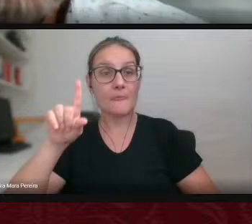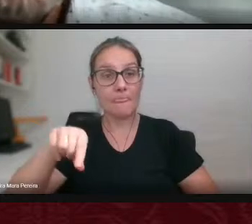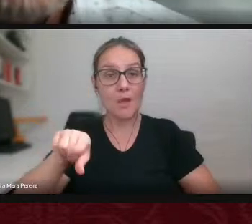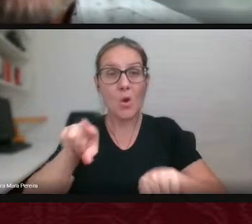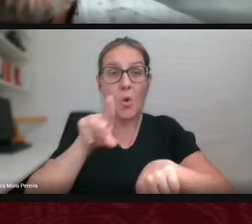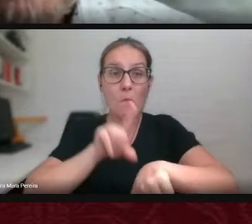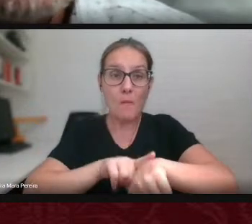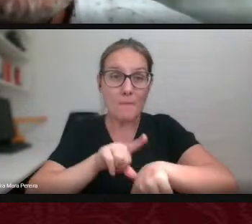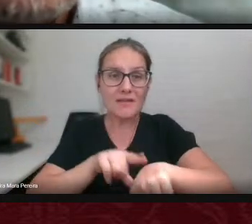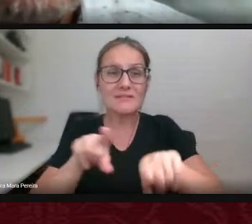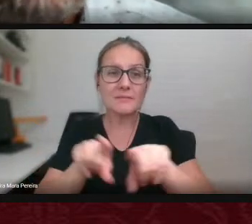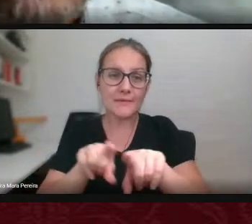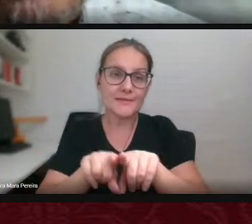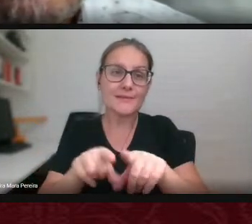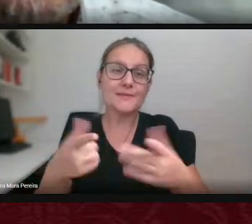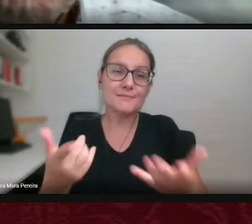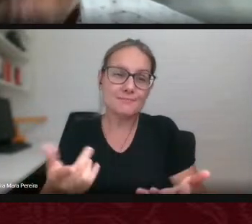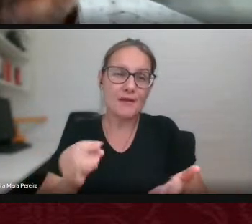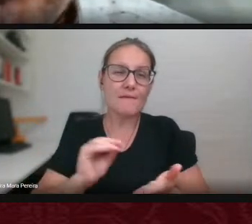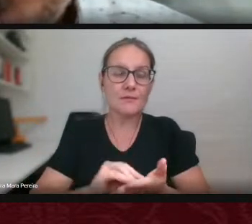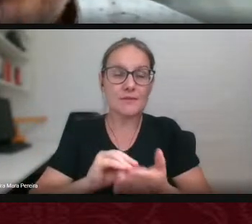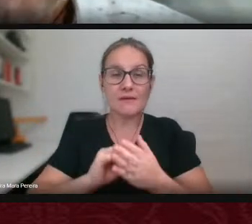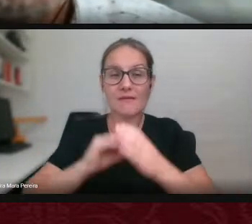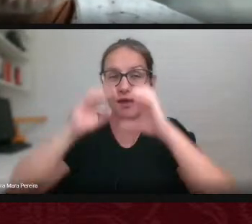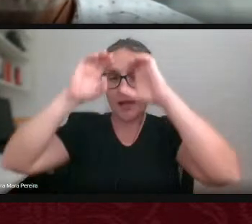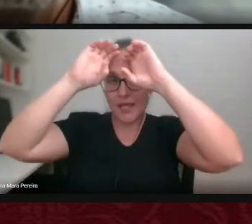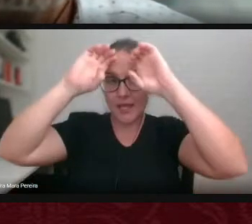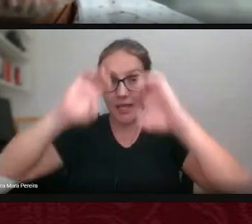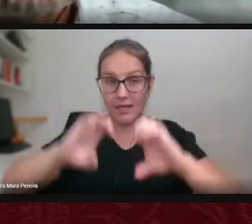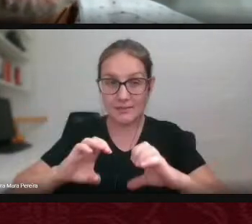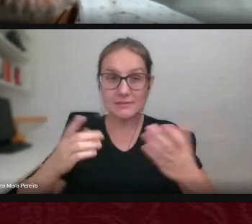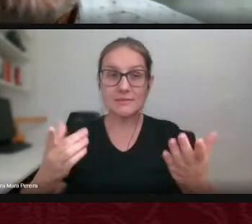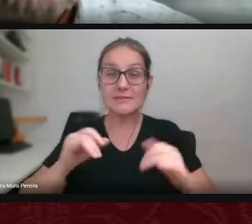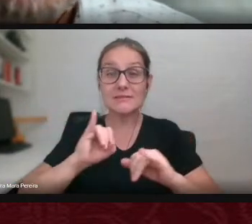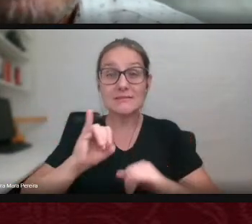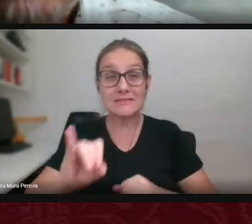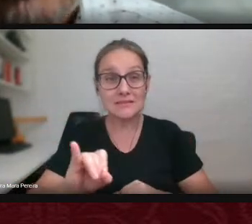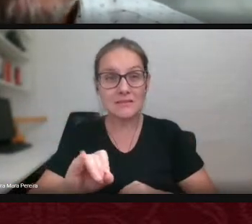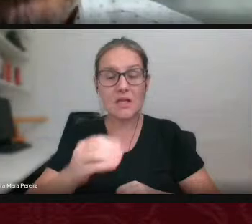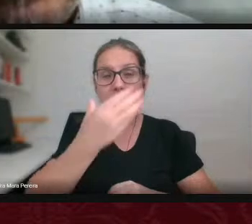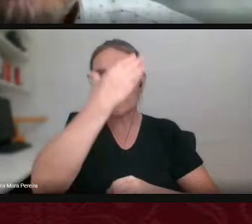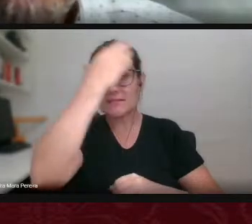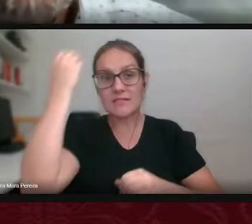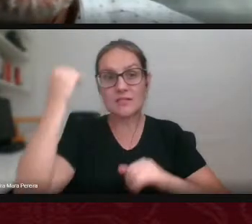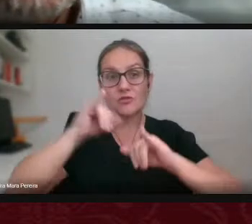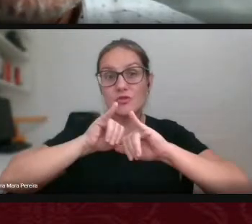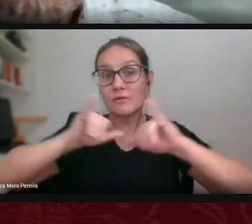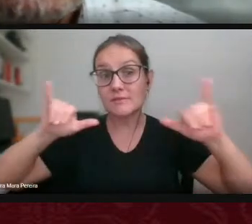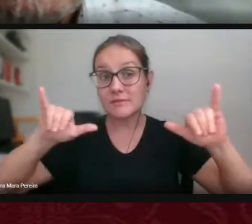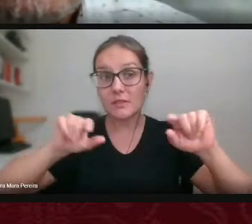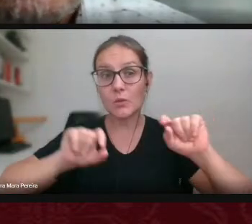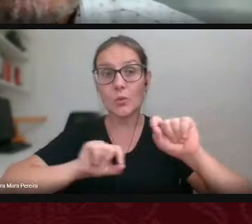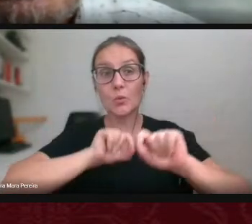desonesto da minha parte não fazer essa menção esse processo